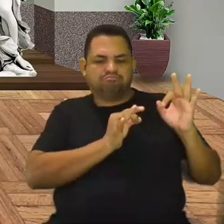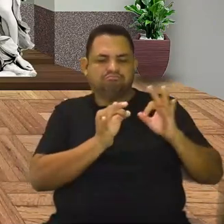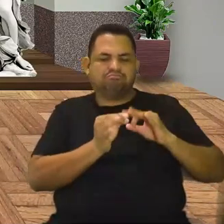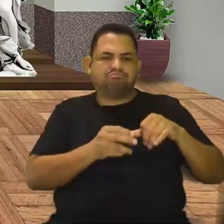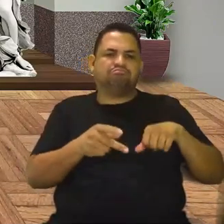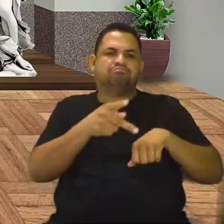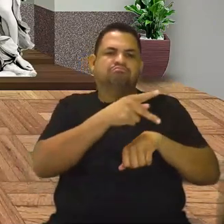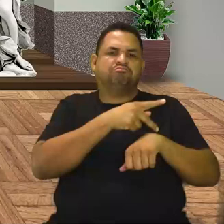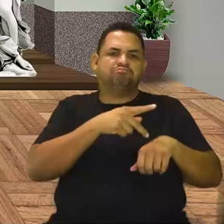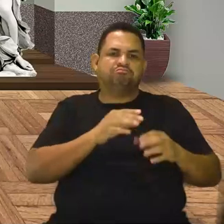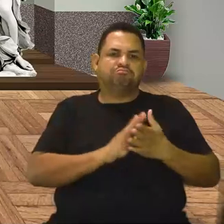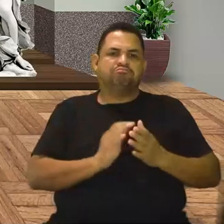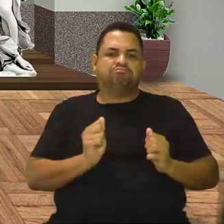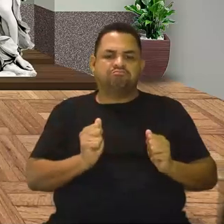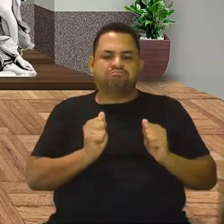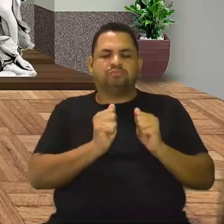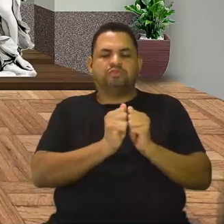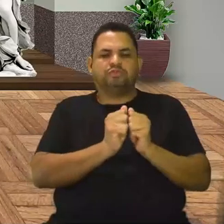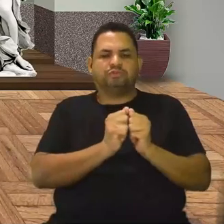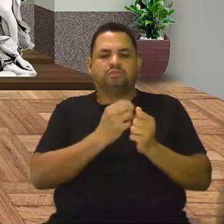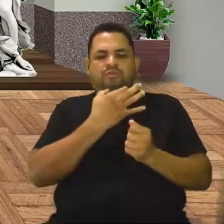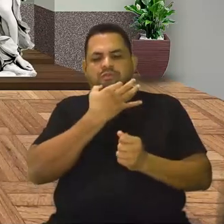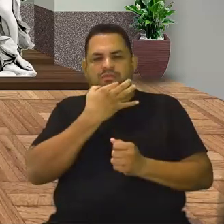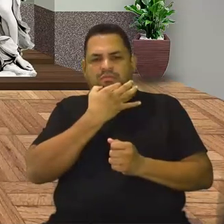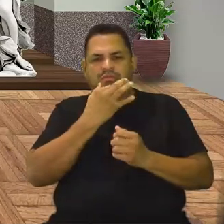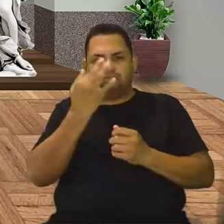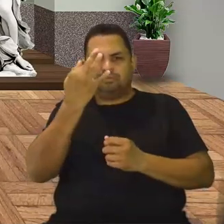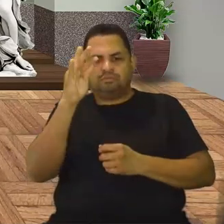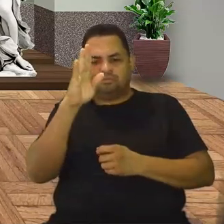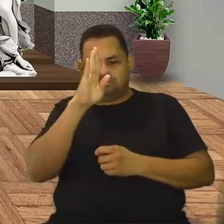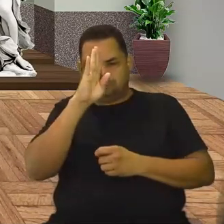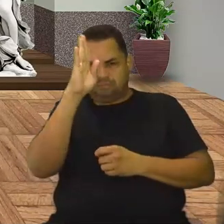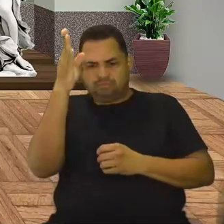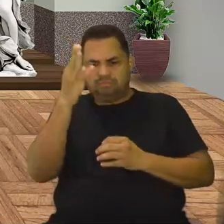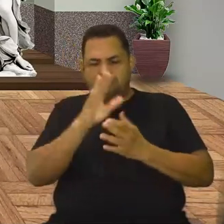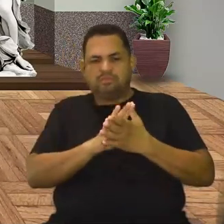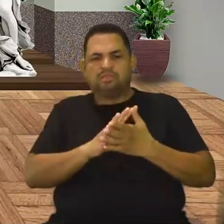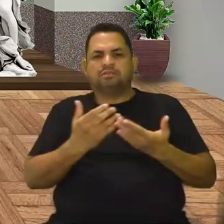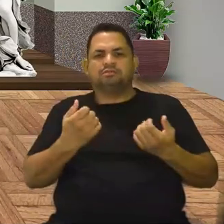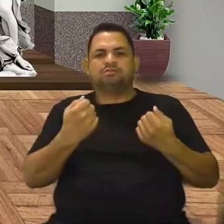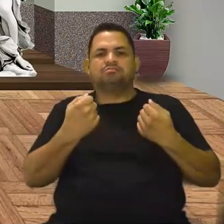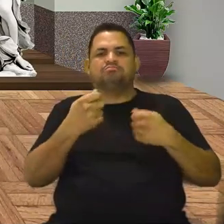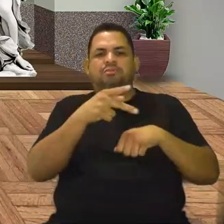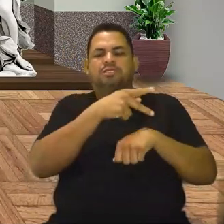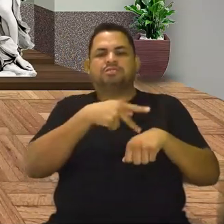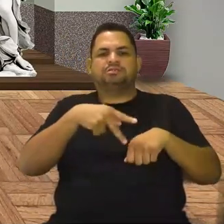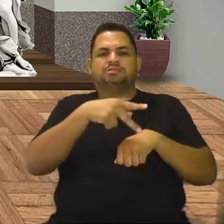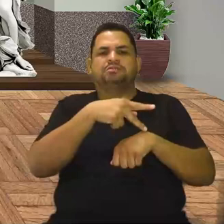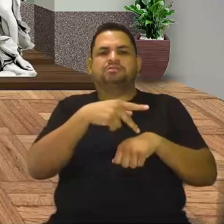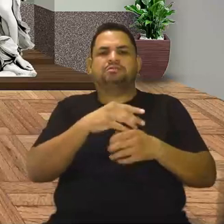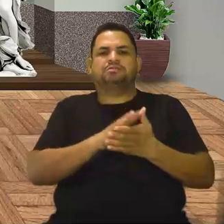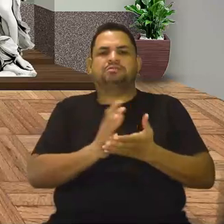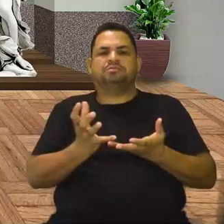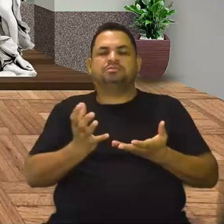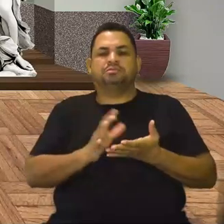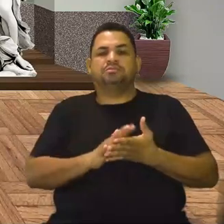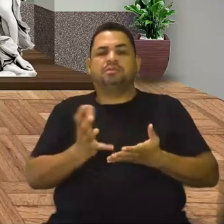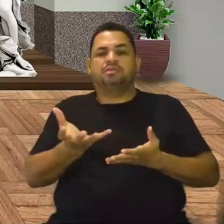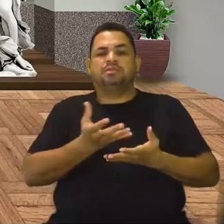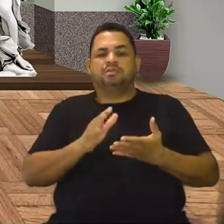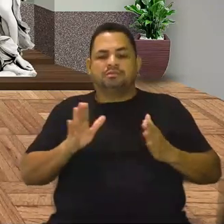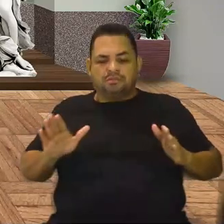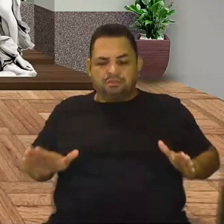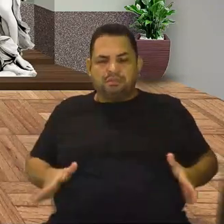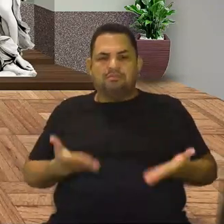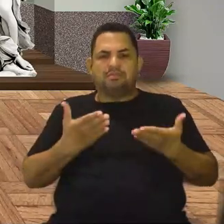Ligas das Nações, juntamente com a Inglaterra e com a França, que eram as principais potências, eles queriam promover a paz